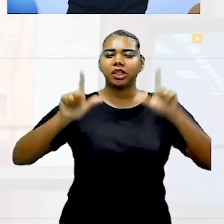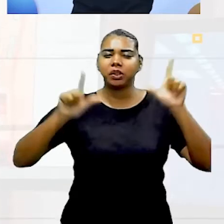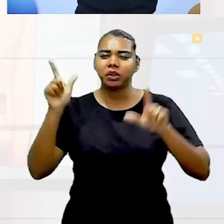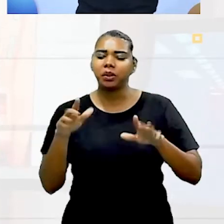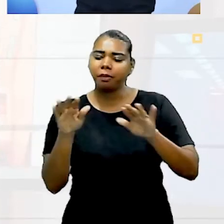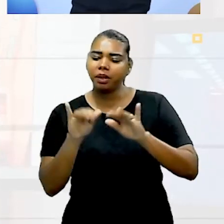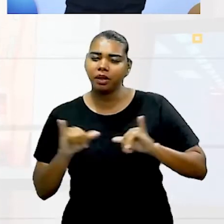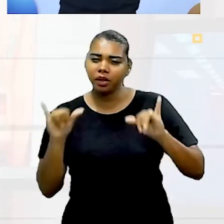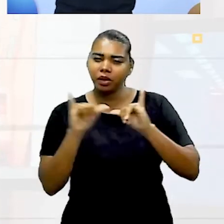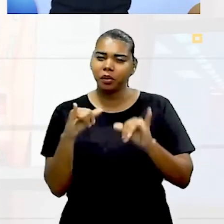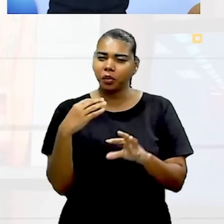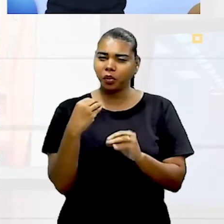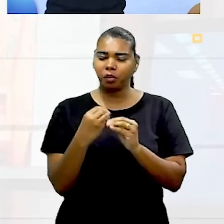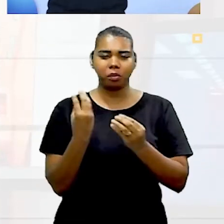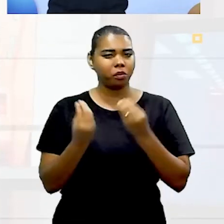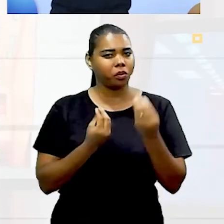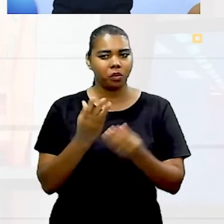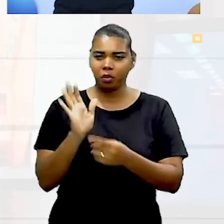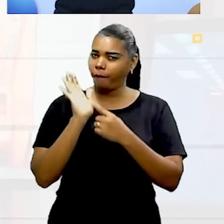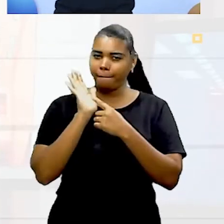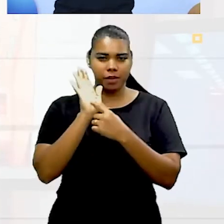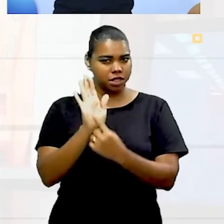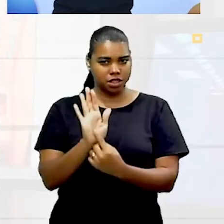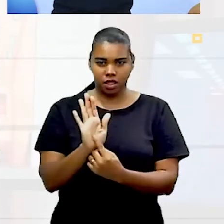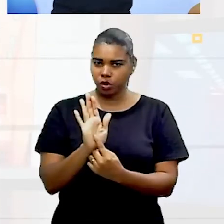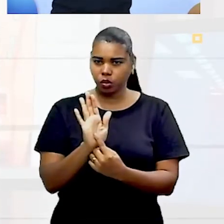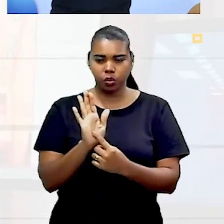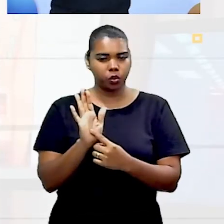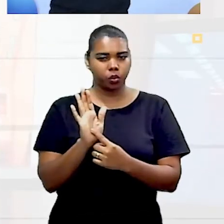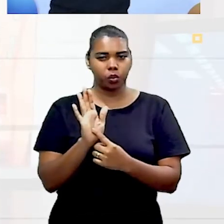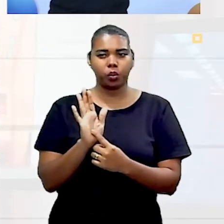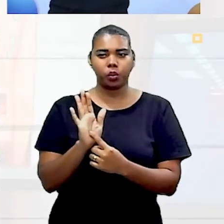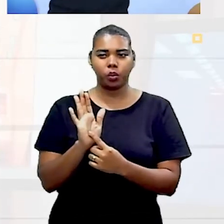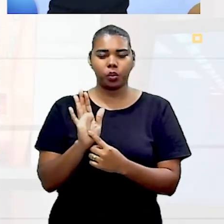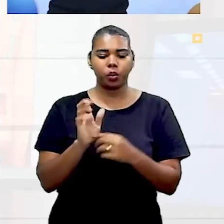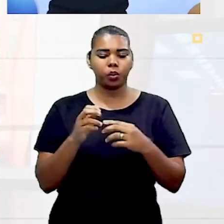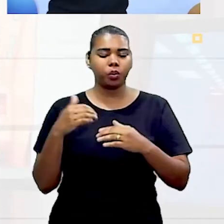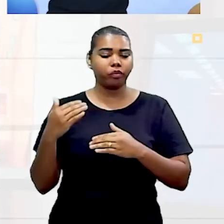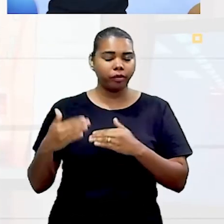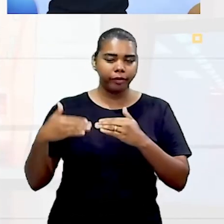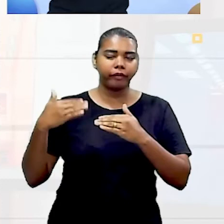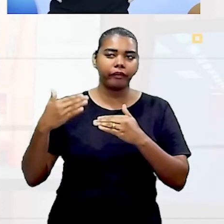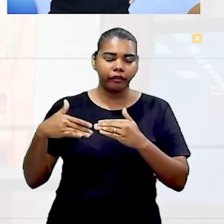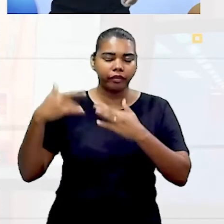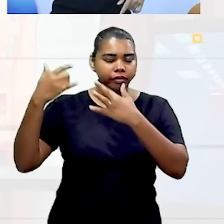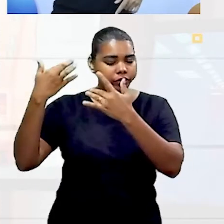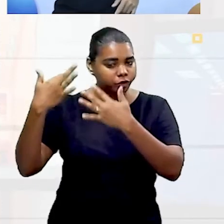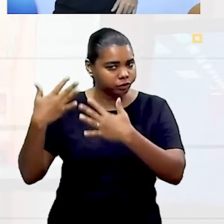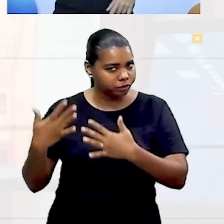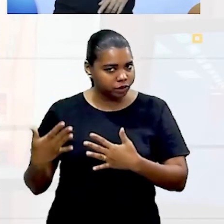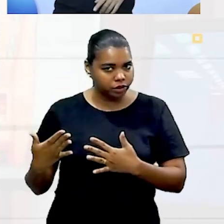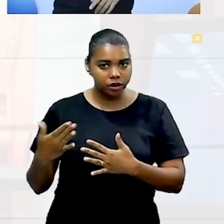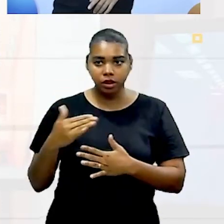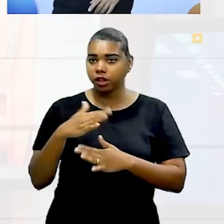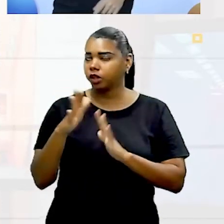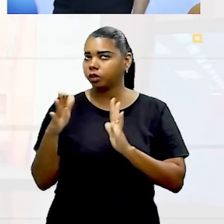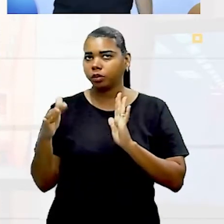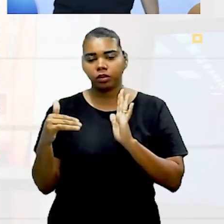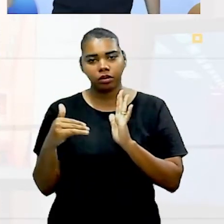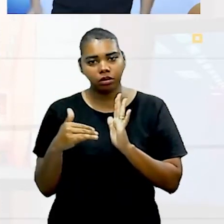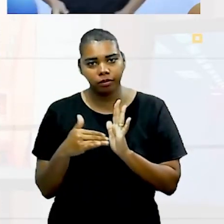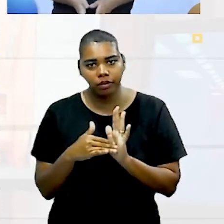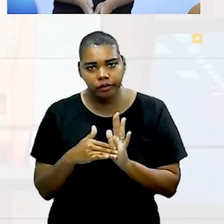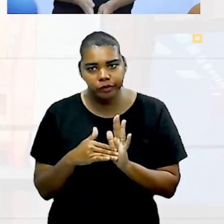comuns que o apresentador apresenta uma matéria principal e fica prolongando durante o programa inteiro